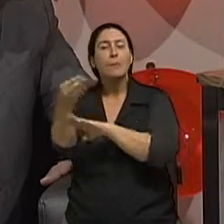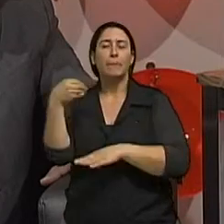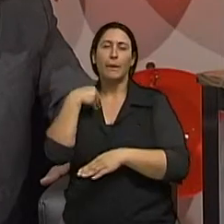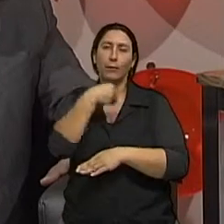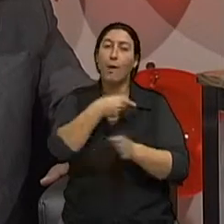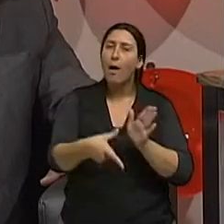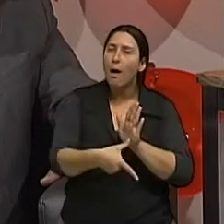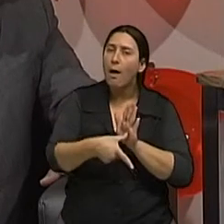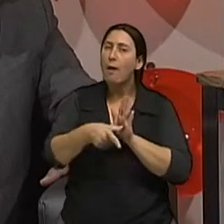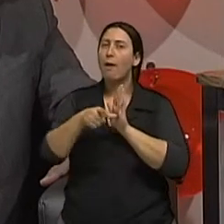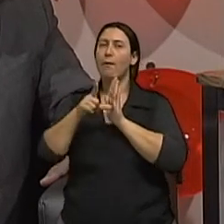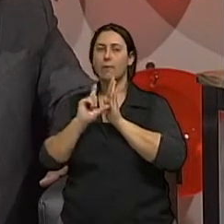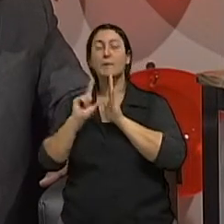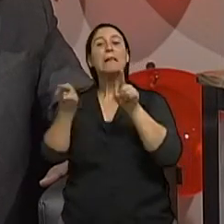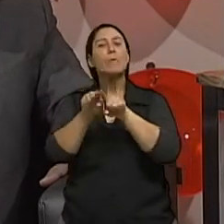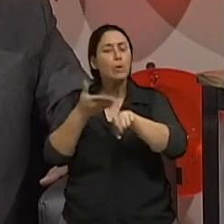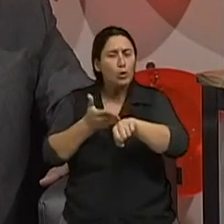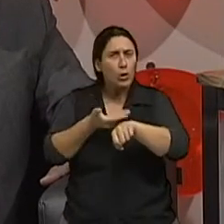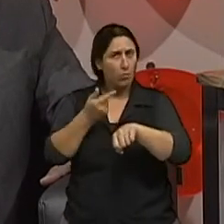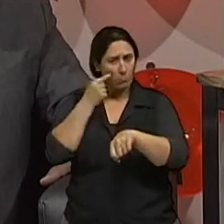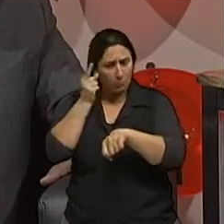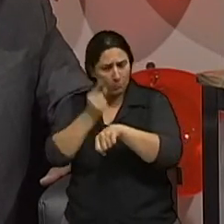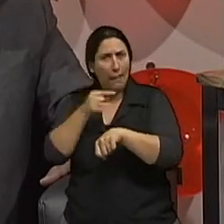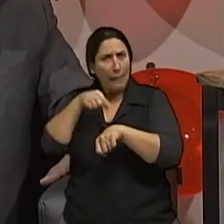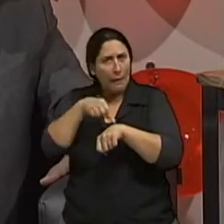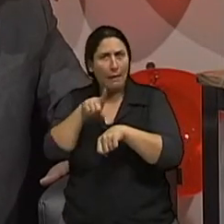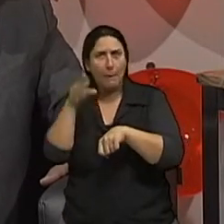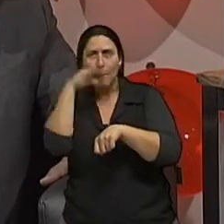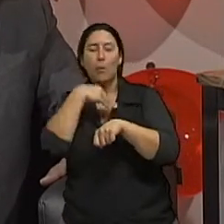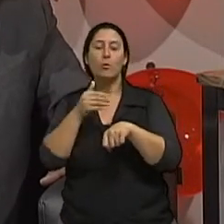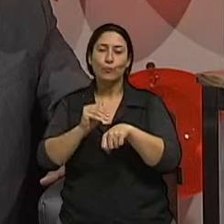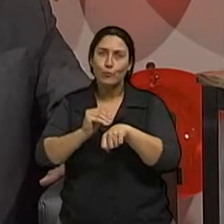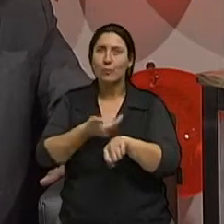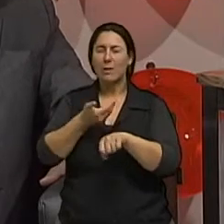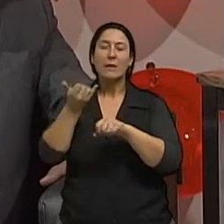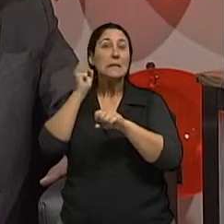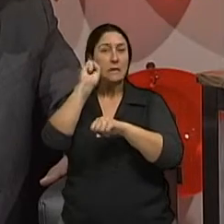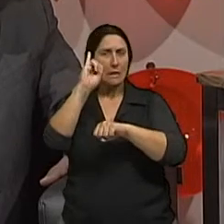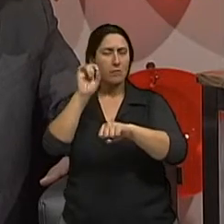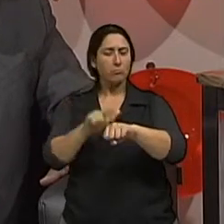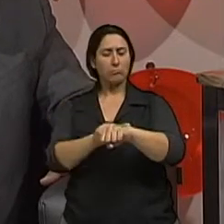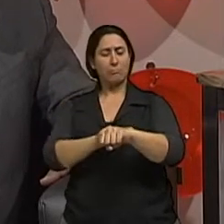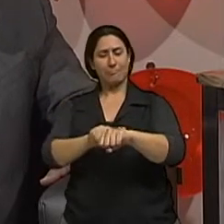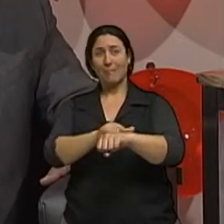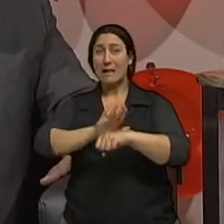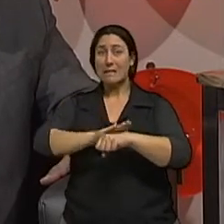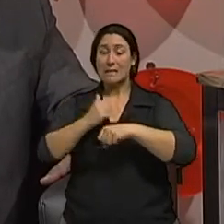dessa lesão a retirada dessa lesão quando a lesão está muito superficial ainda superficial